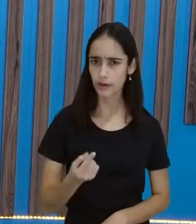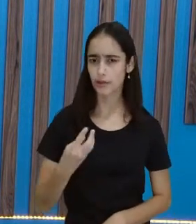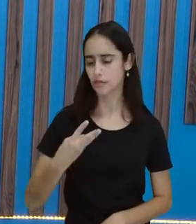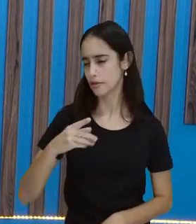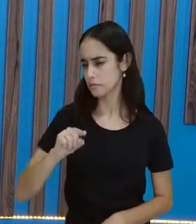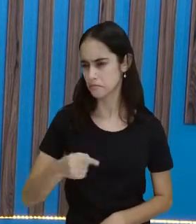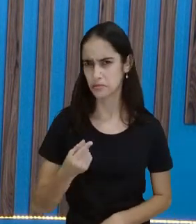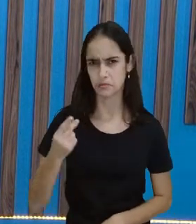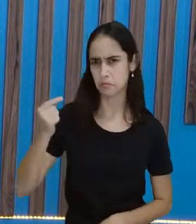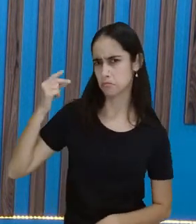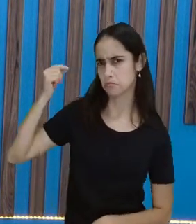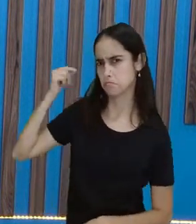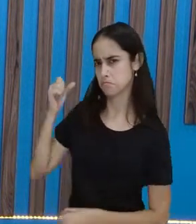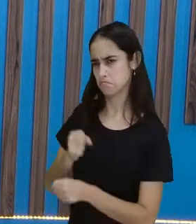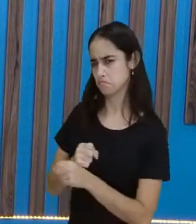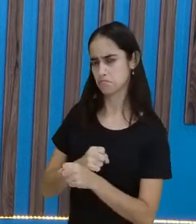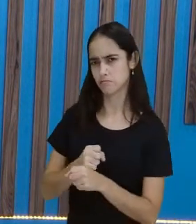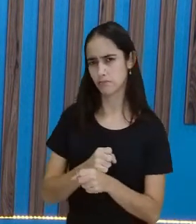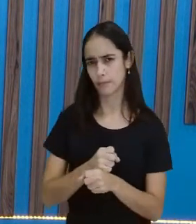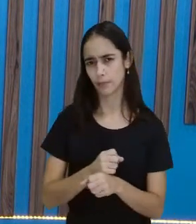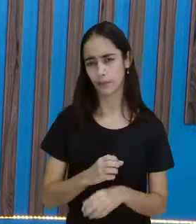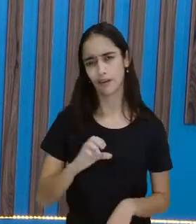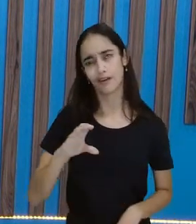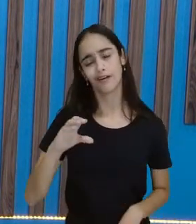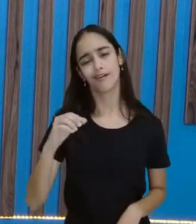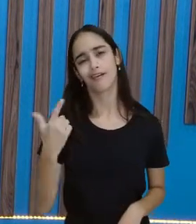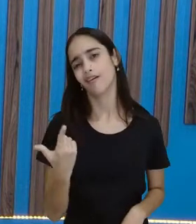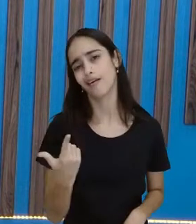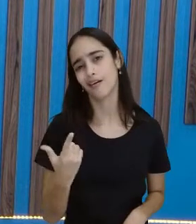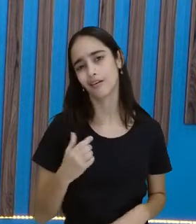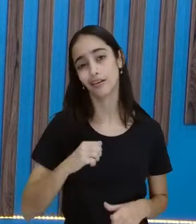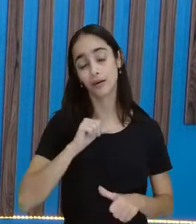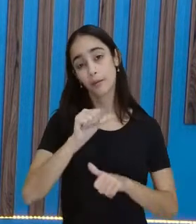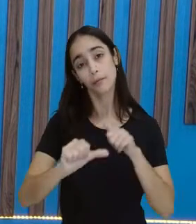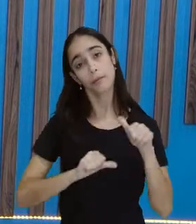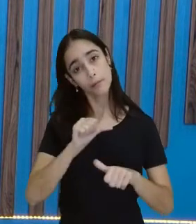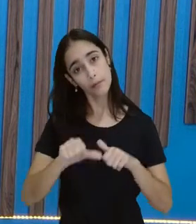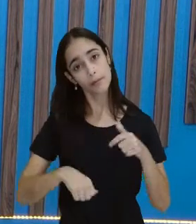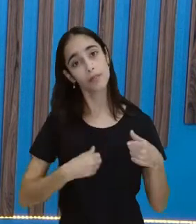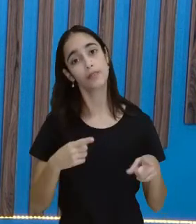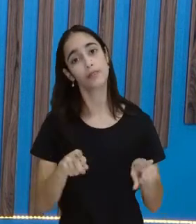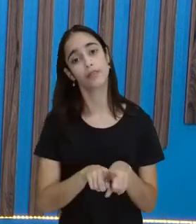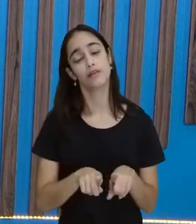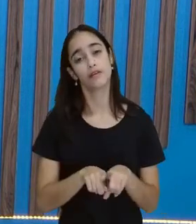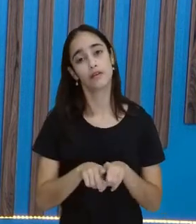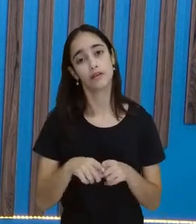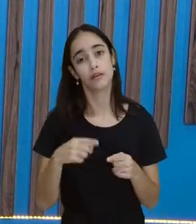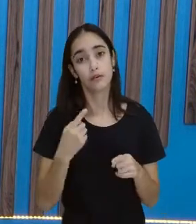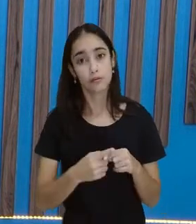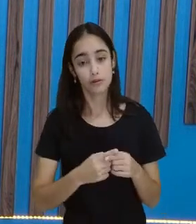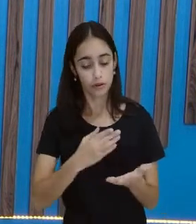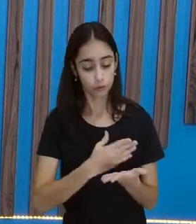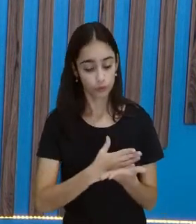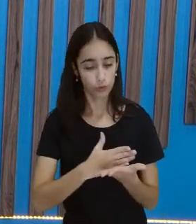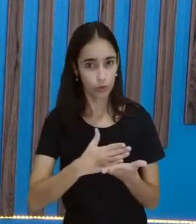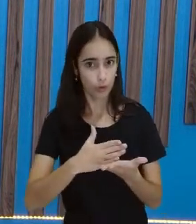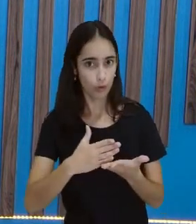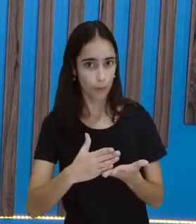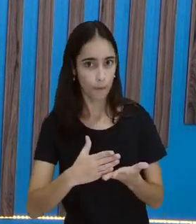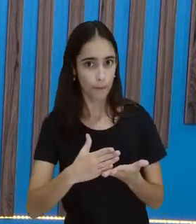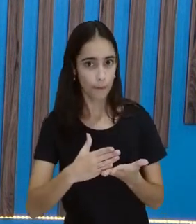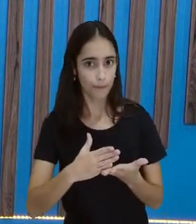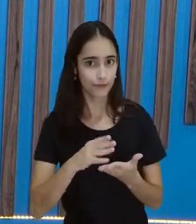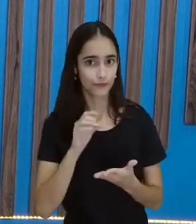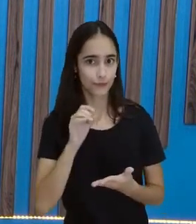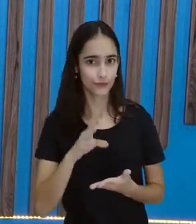claro que elas acabam mudando. Por quê? Porque inicialmente ela foi passada de boca